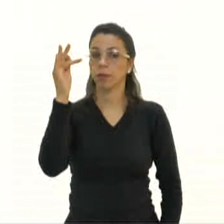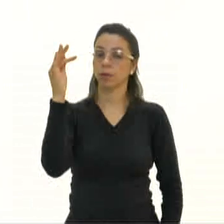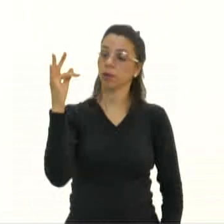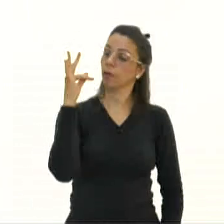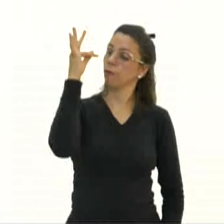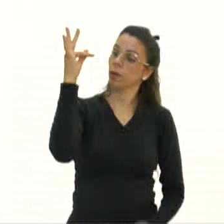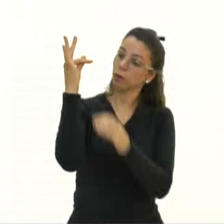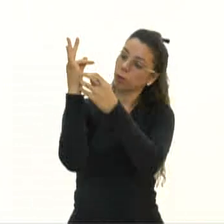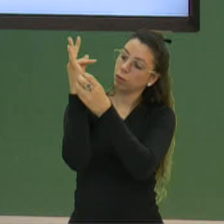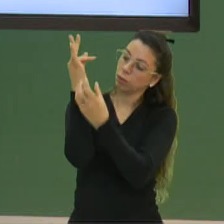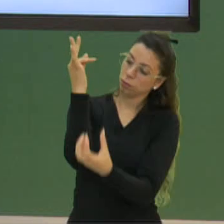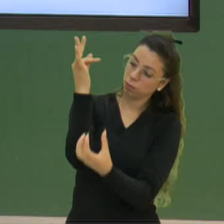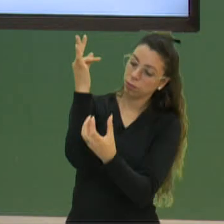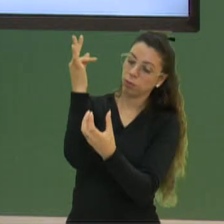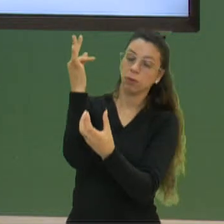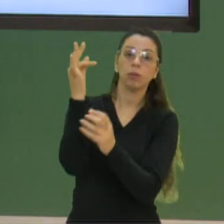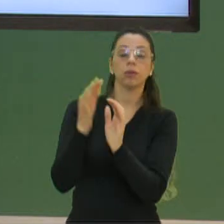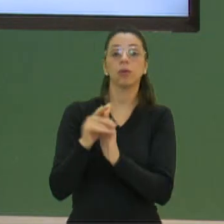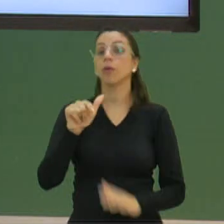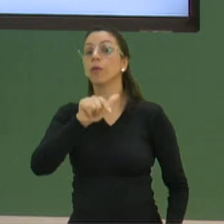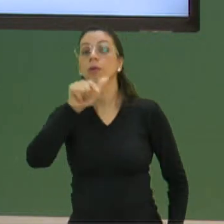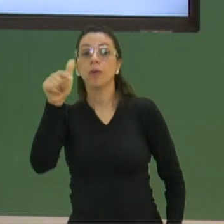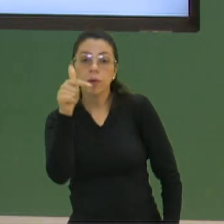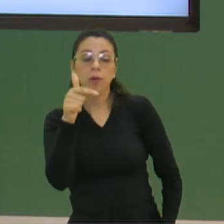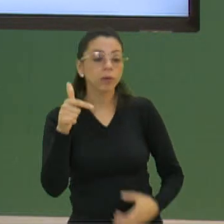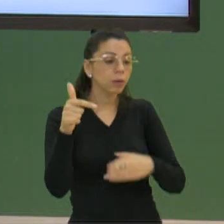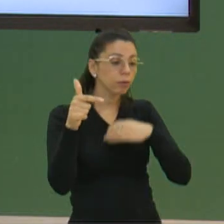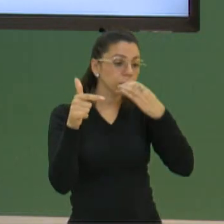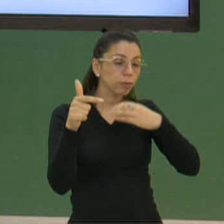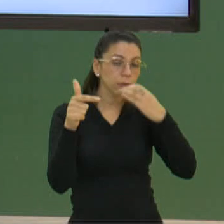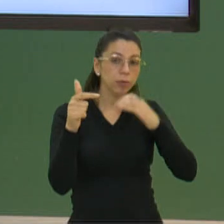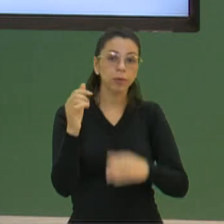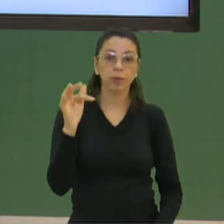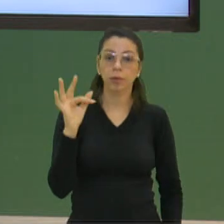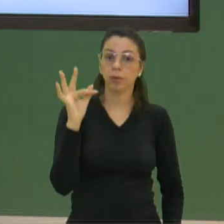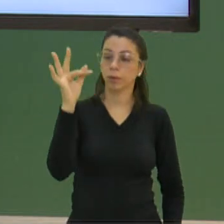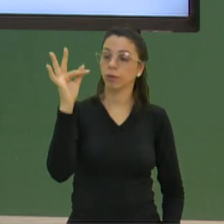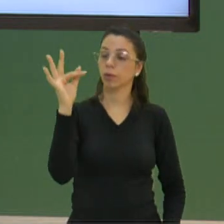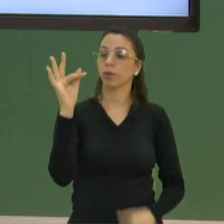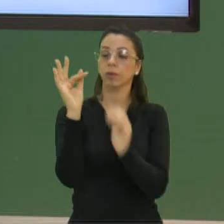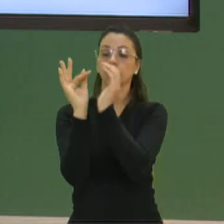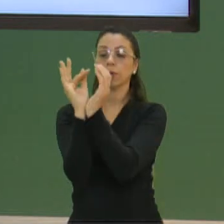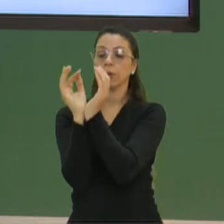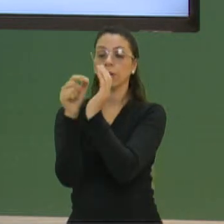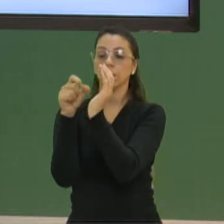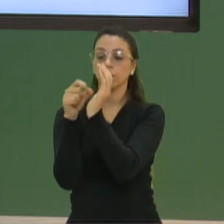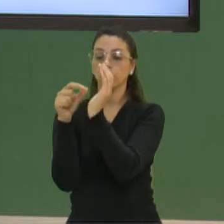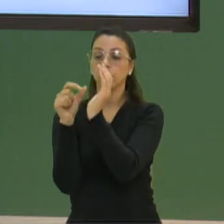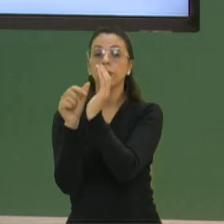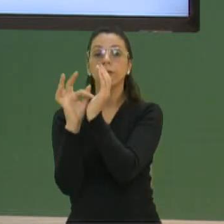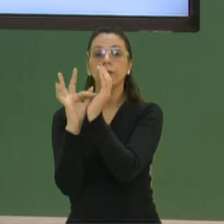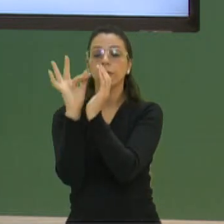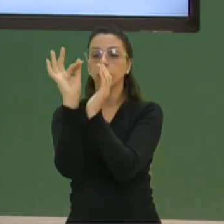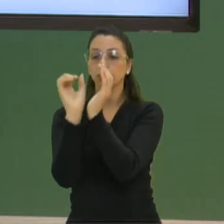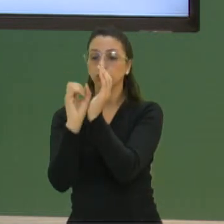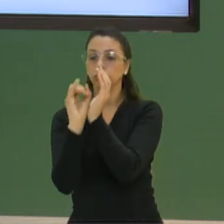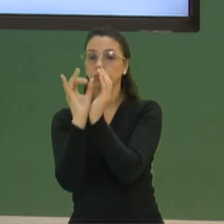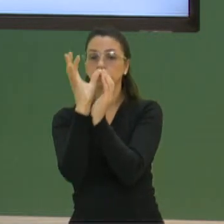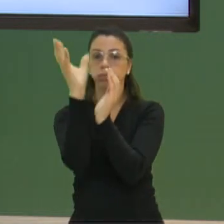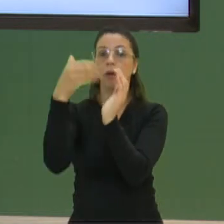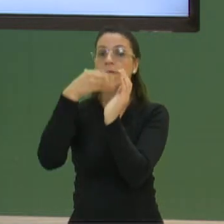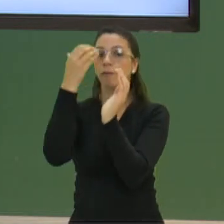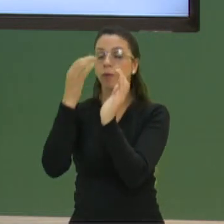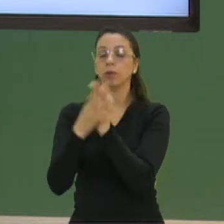Os outros frutos geralmente se desenvolvem a partir do ovário da flor. Se você for usar uma banana,